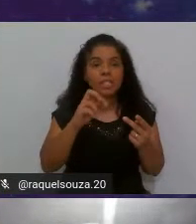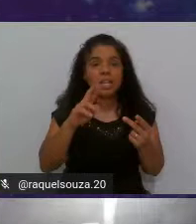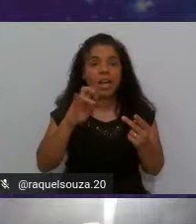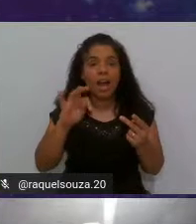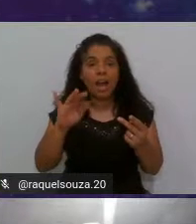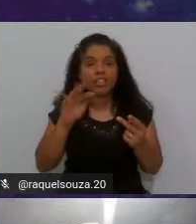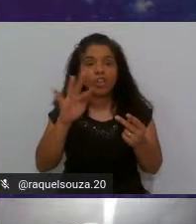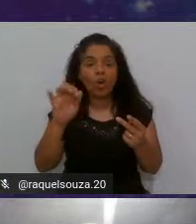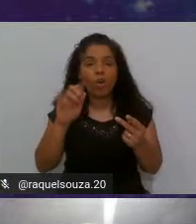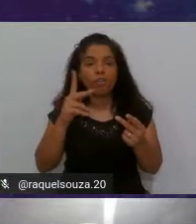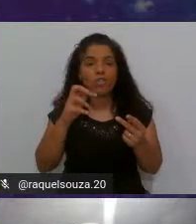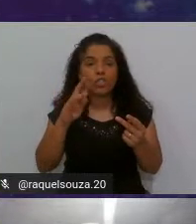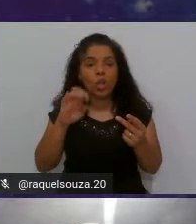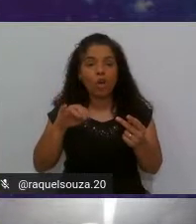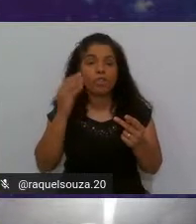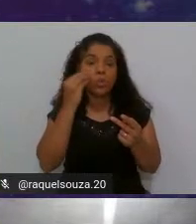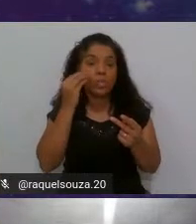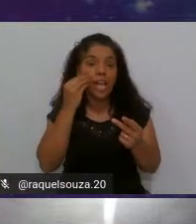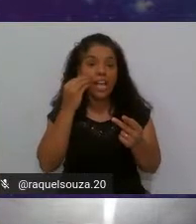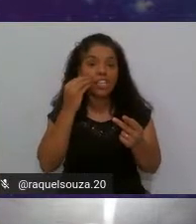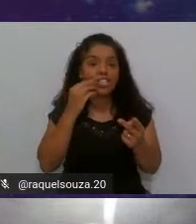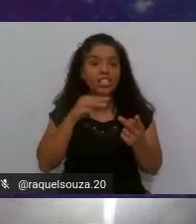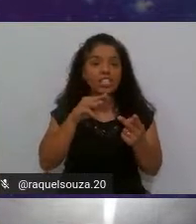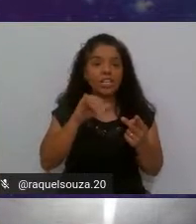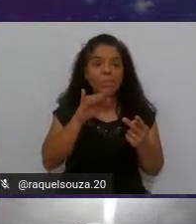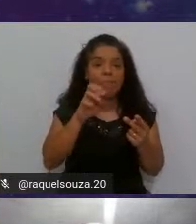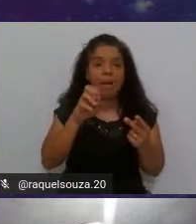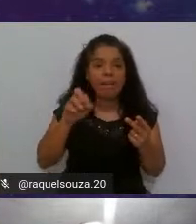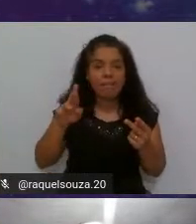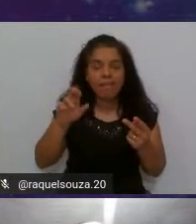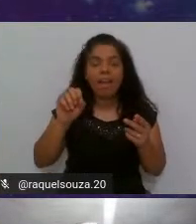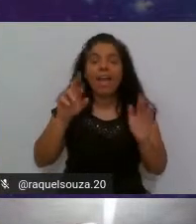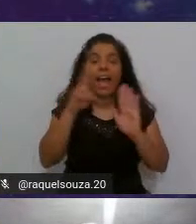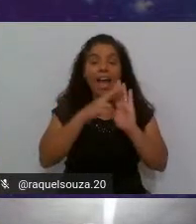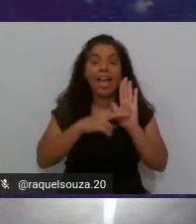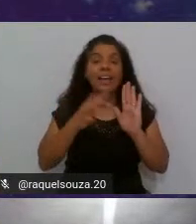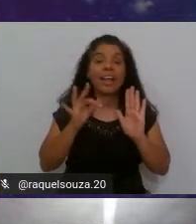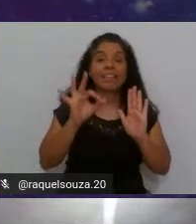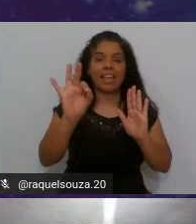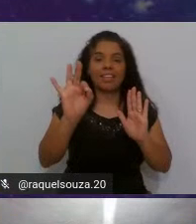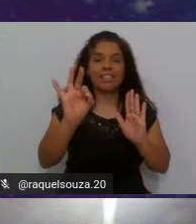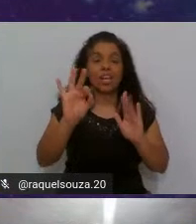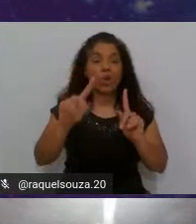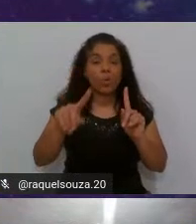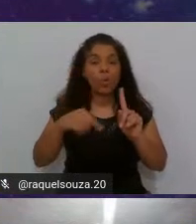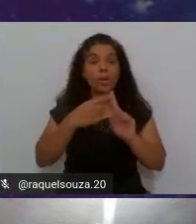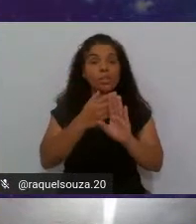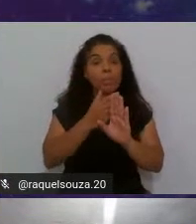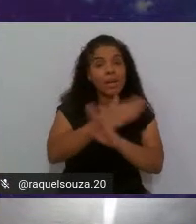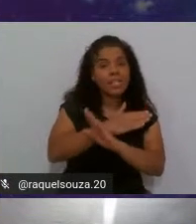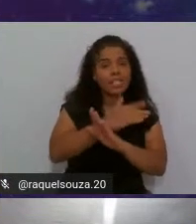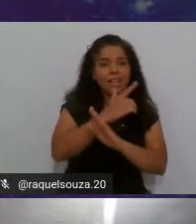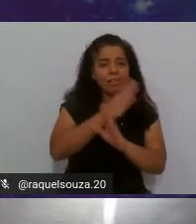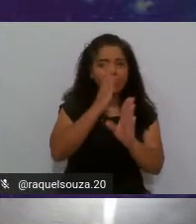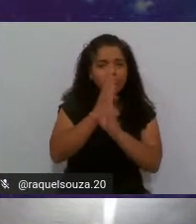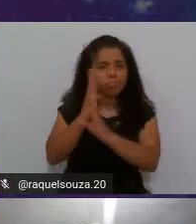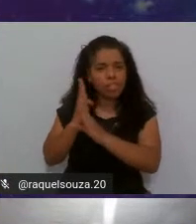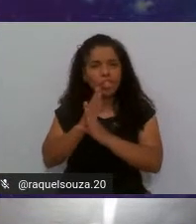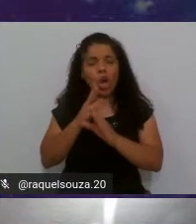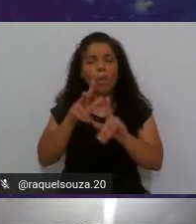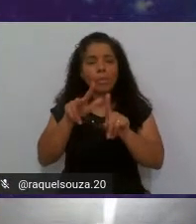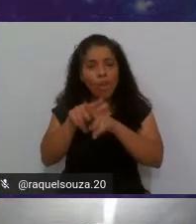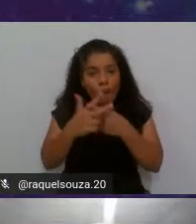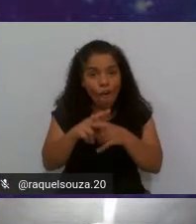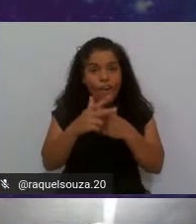é a regra número 10 que ele diz que quanto mais cedo se descobre e corrige um erro